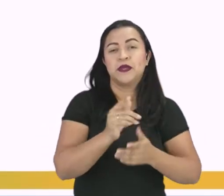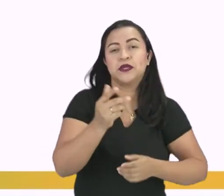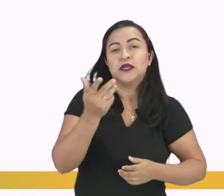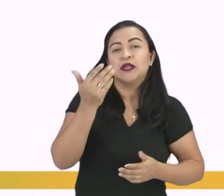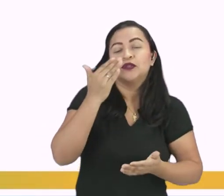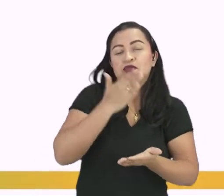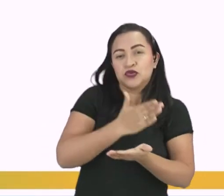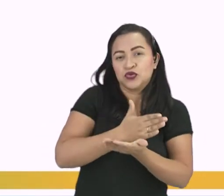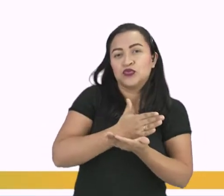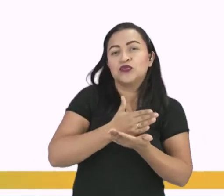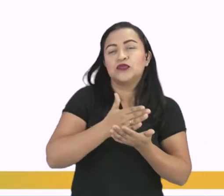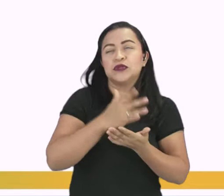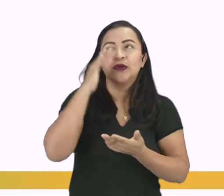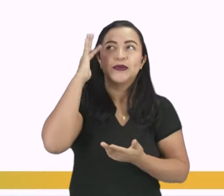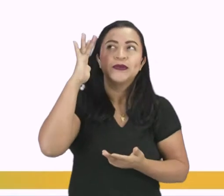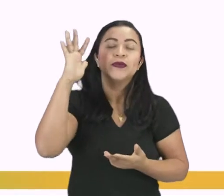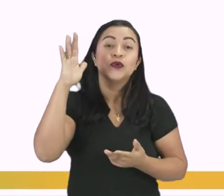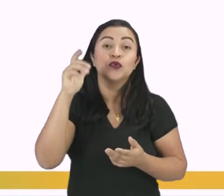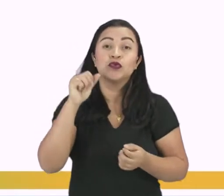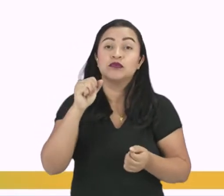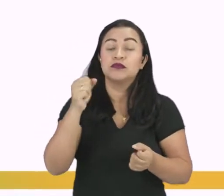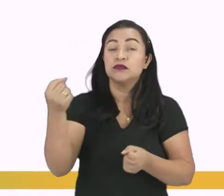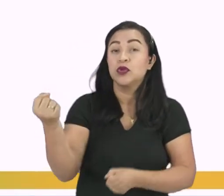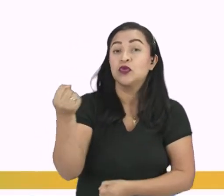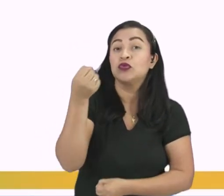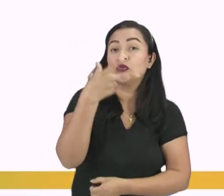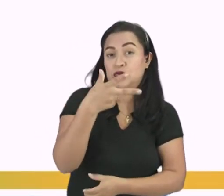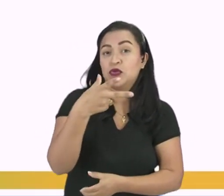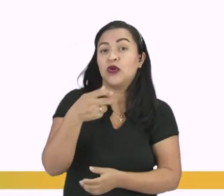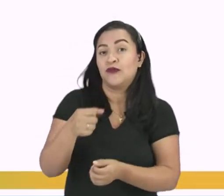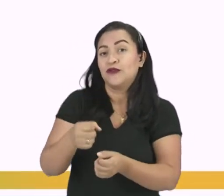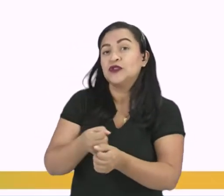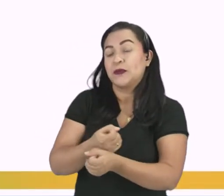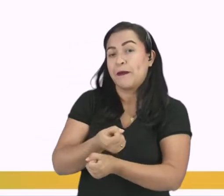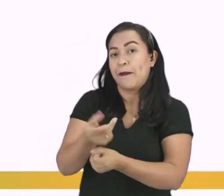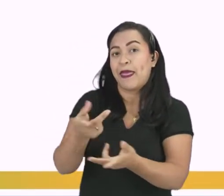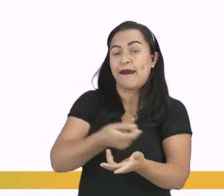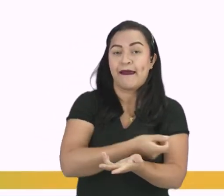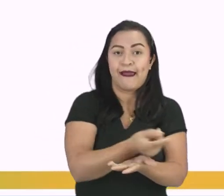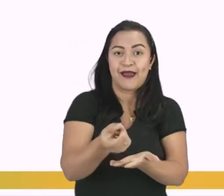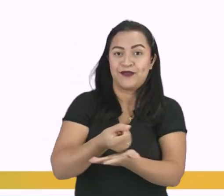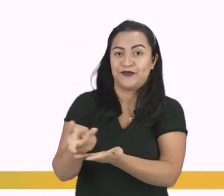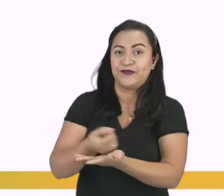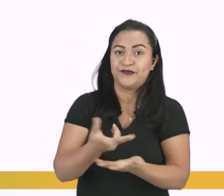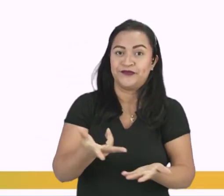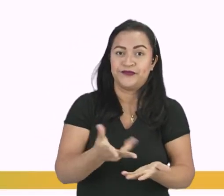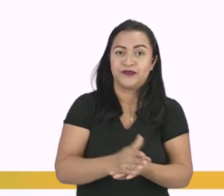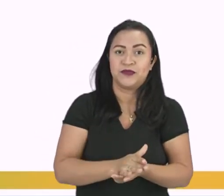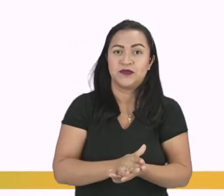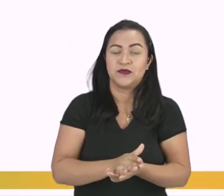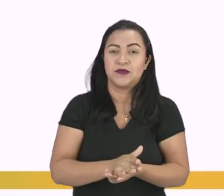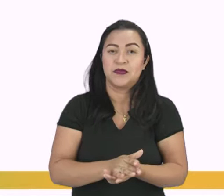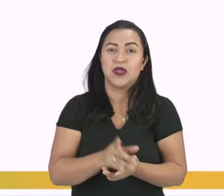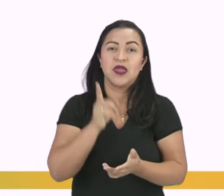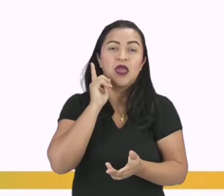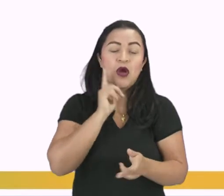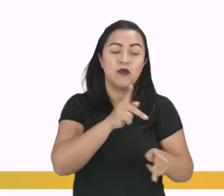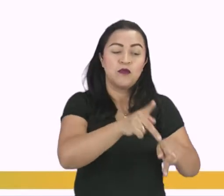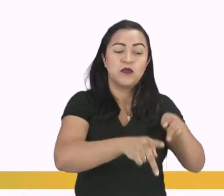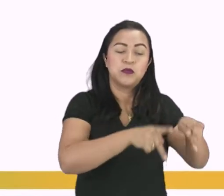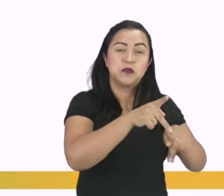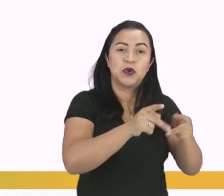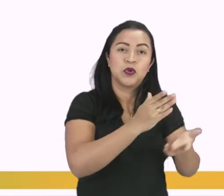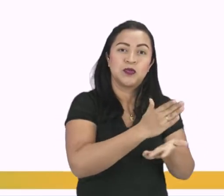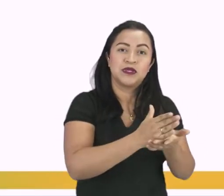mercados. No início do século XIX, a população ocupava a costa atlântica leste do